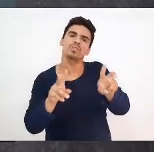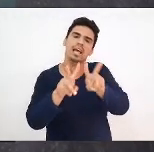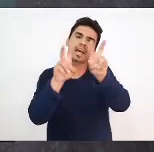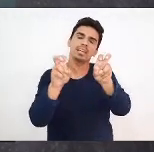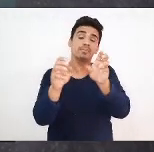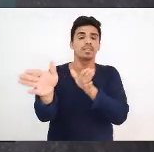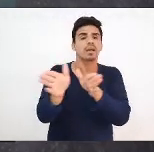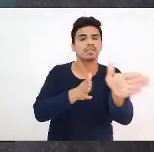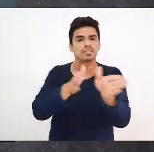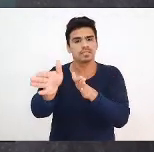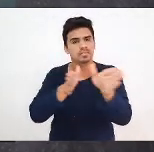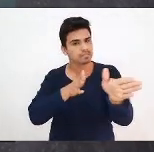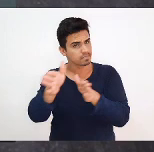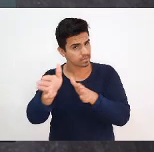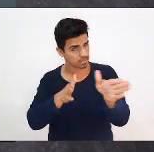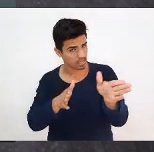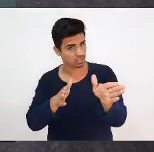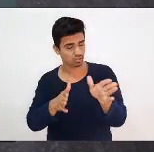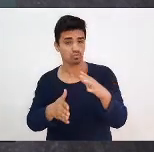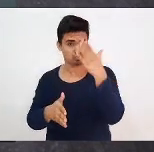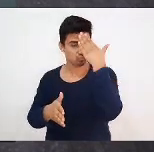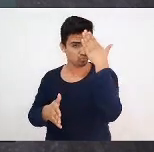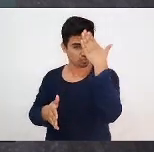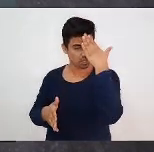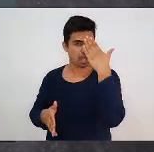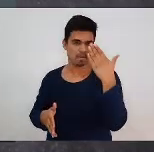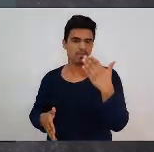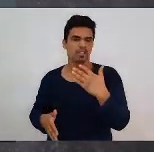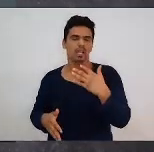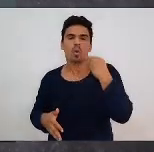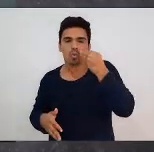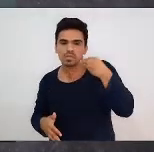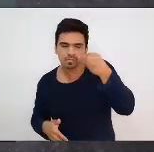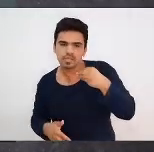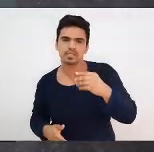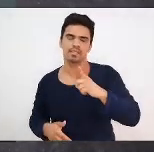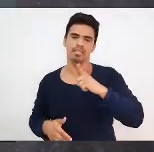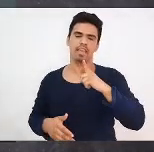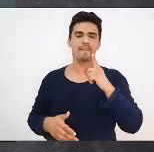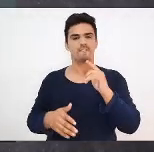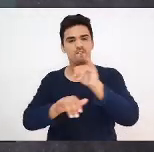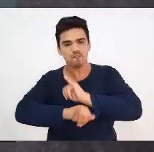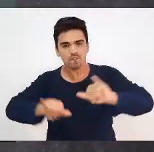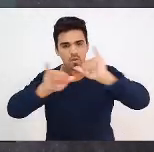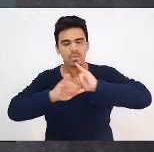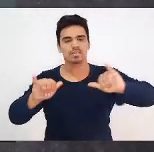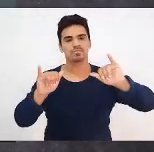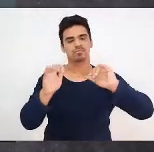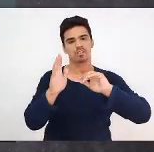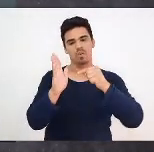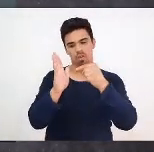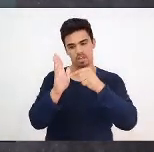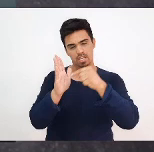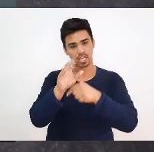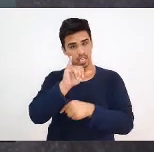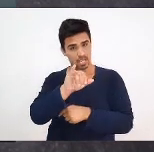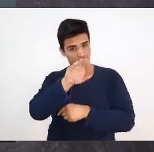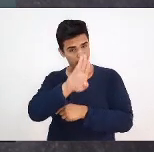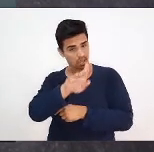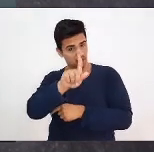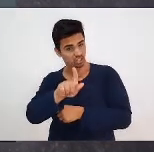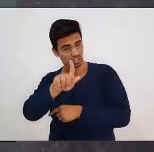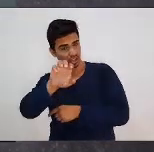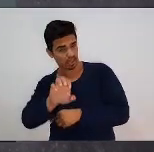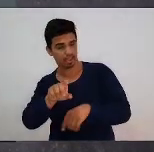nós já sabíamos, nós já tínhamos dados, inclusive dados do IBGE e do INEP, nos